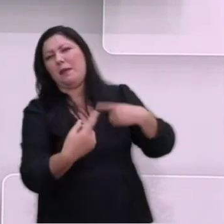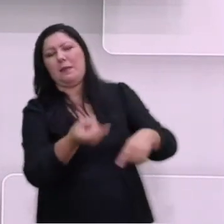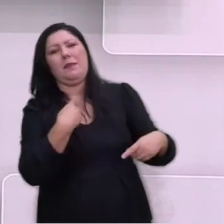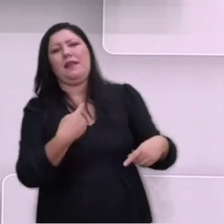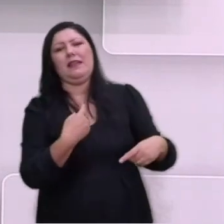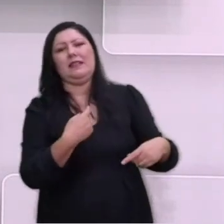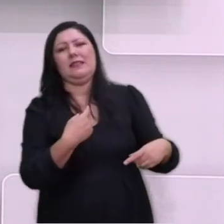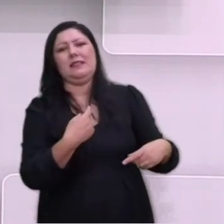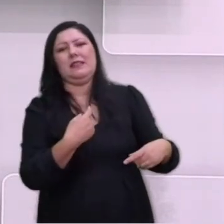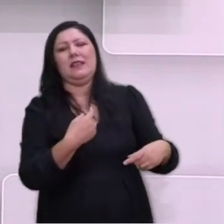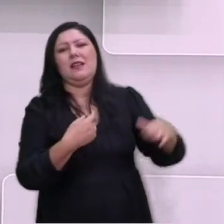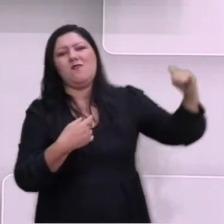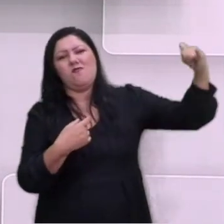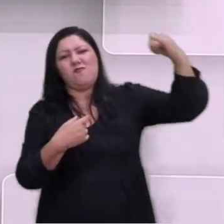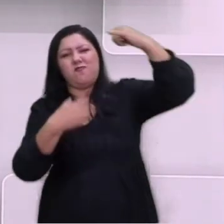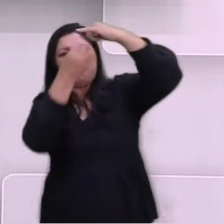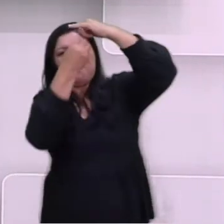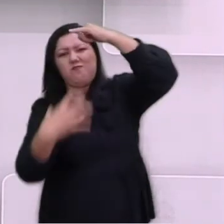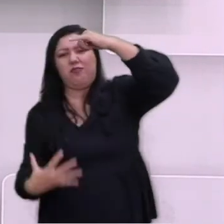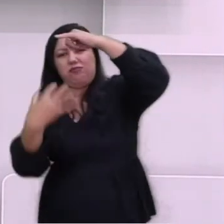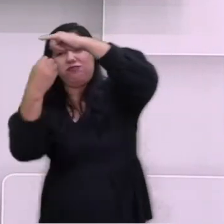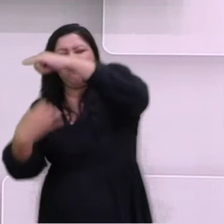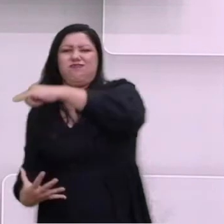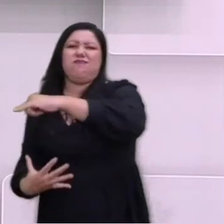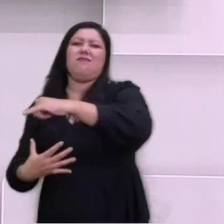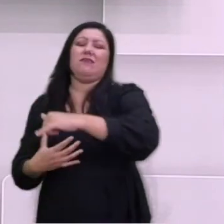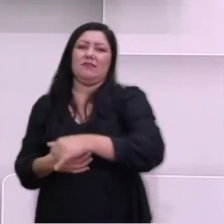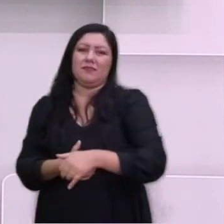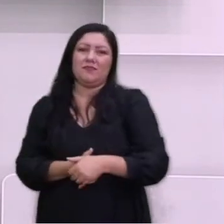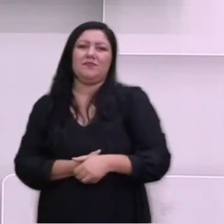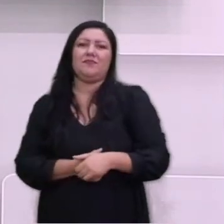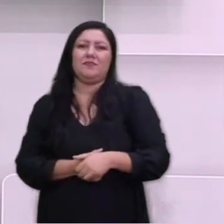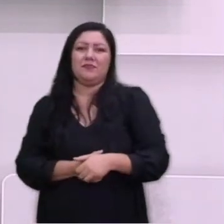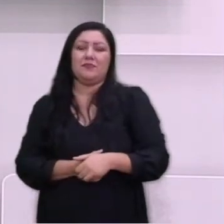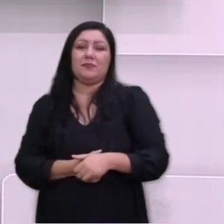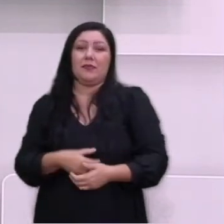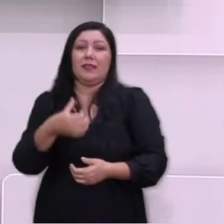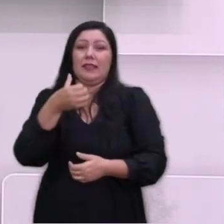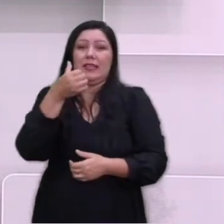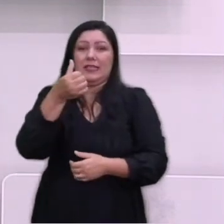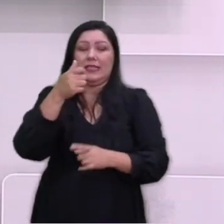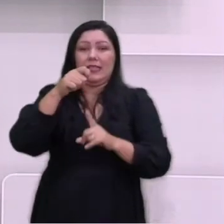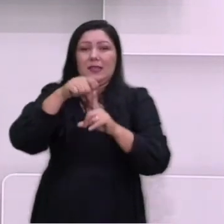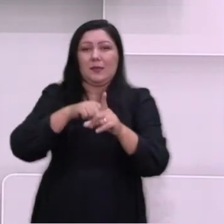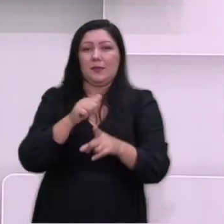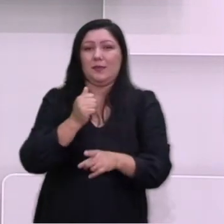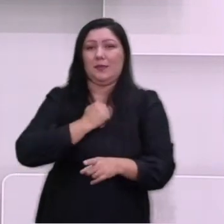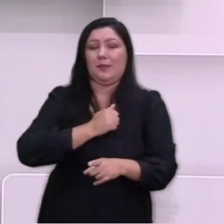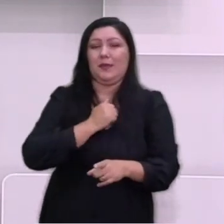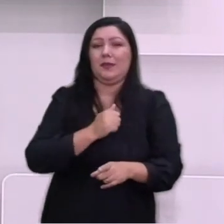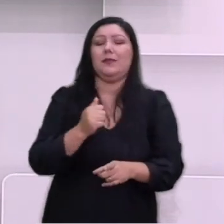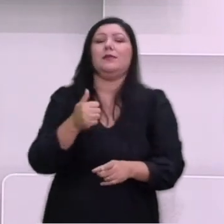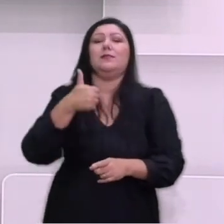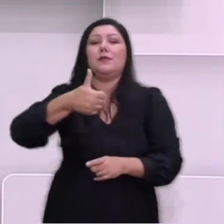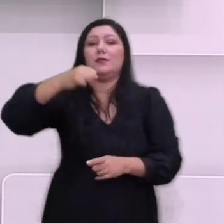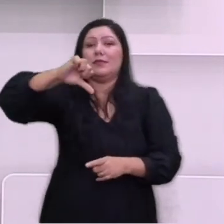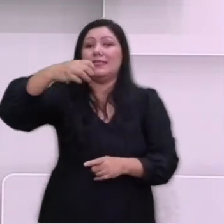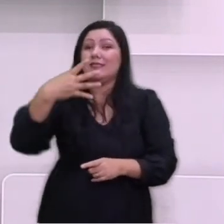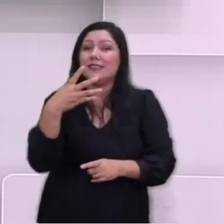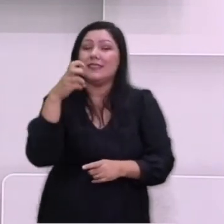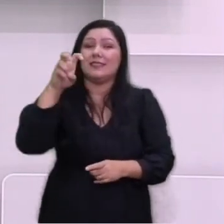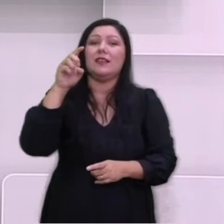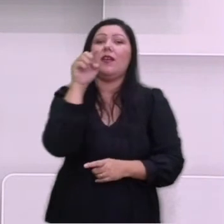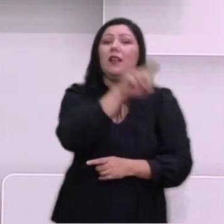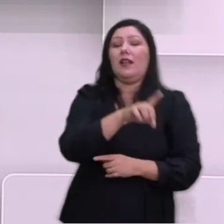da Segunda Guerra Mundial e também da história mundial. Em 6 de agosto de 1945, os Estados Unidos jogam